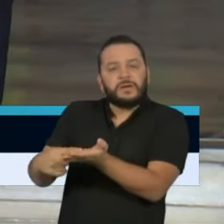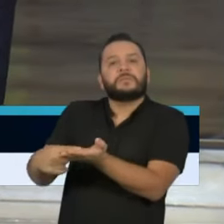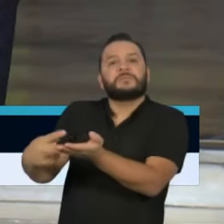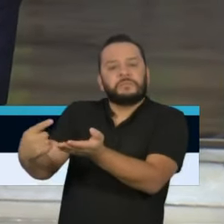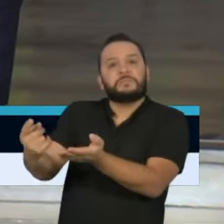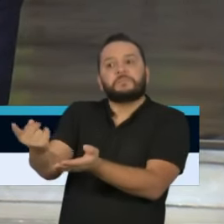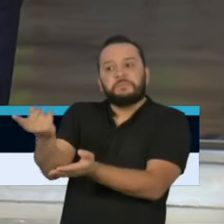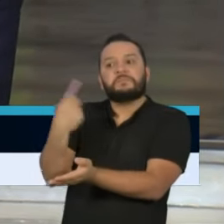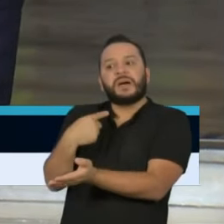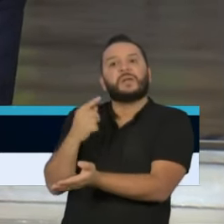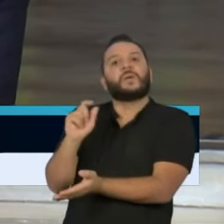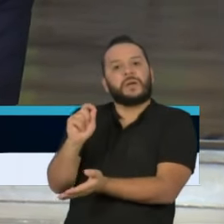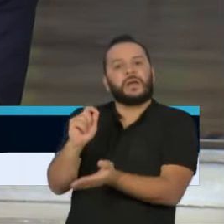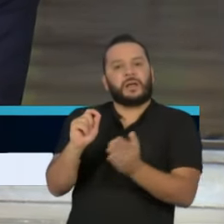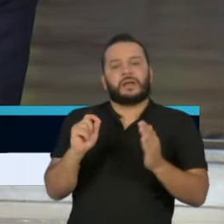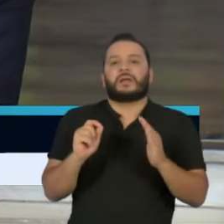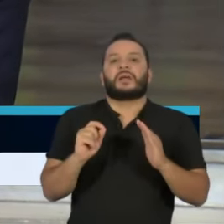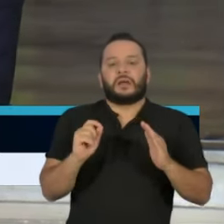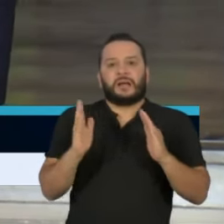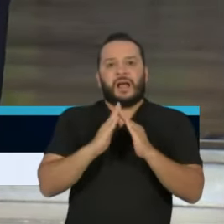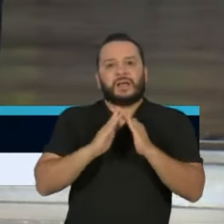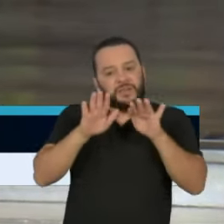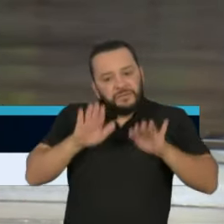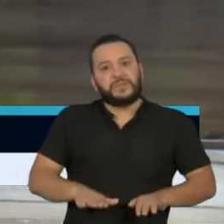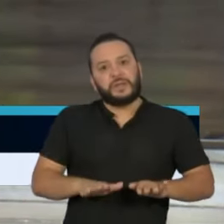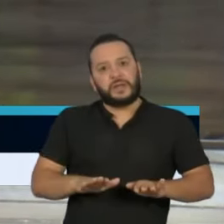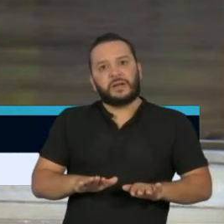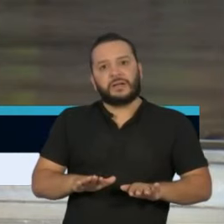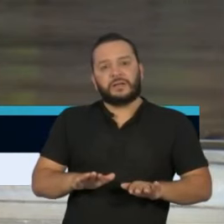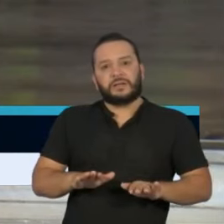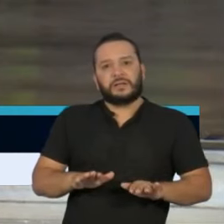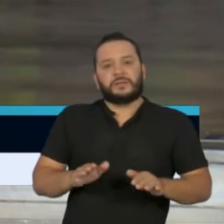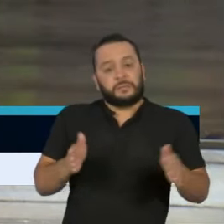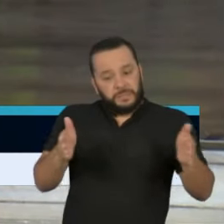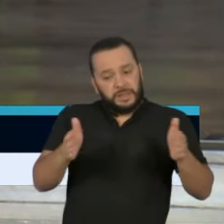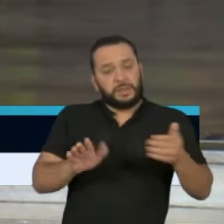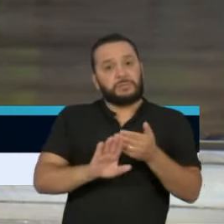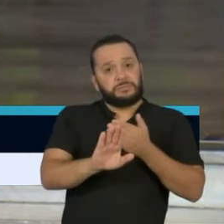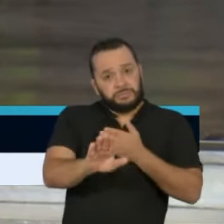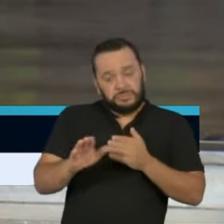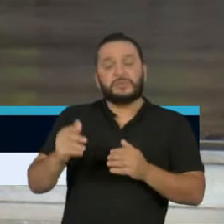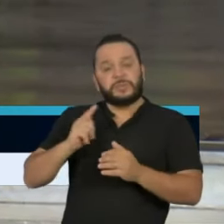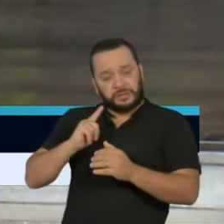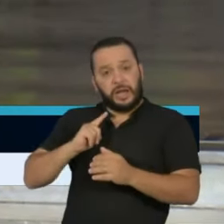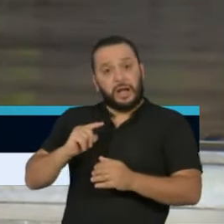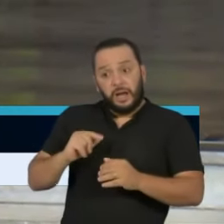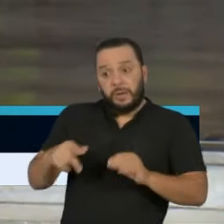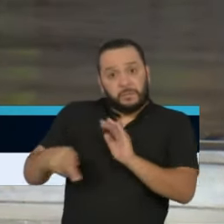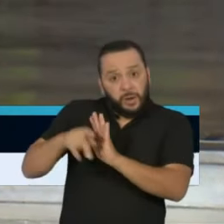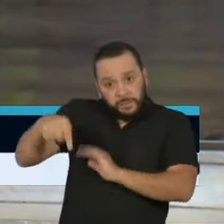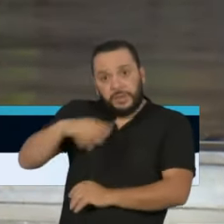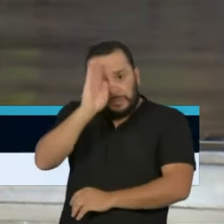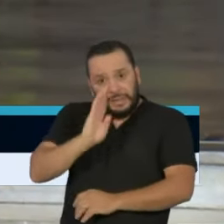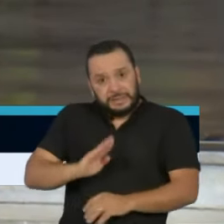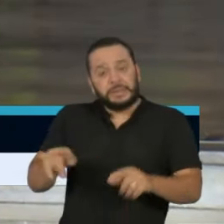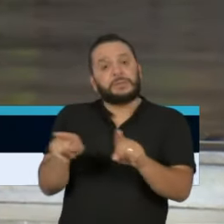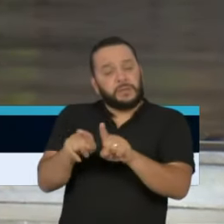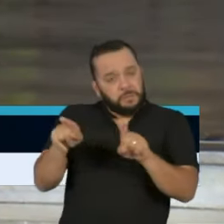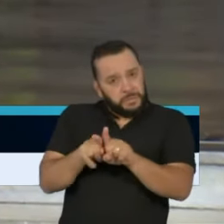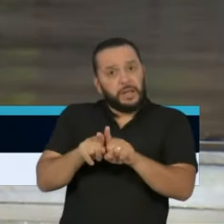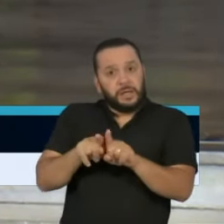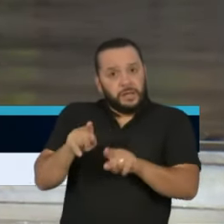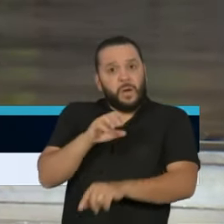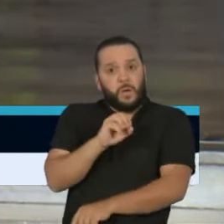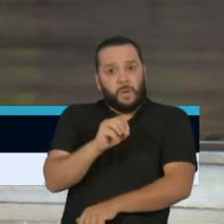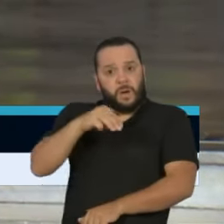isolamento como forma de salvar vidas. E não são apenas as autoridades médicas brasileiras, é a Organização Mundial de